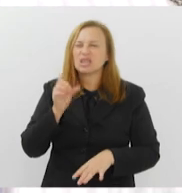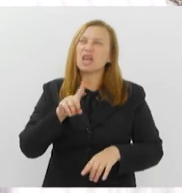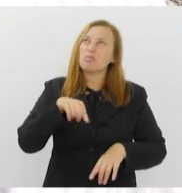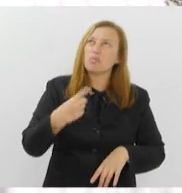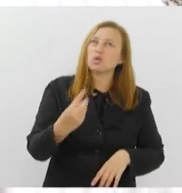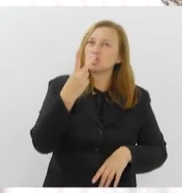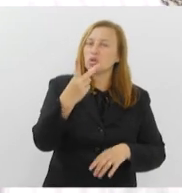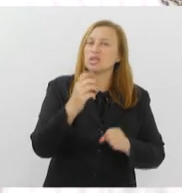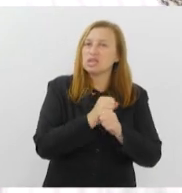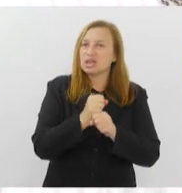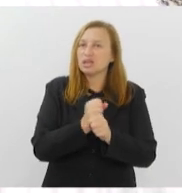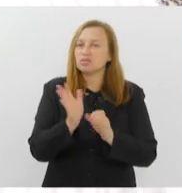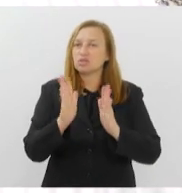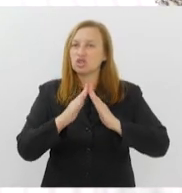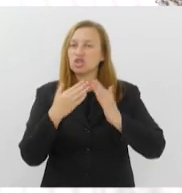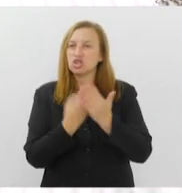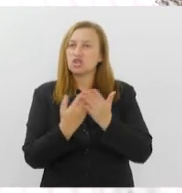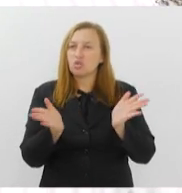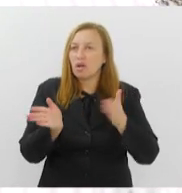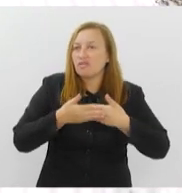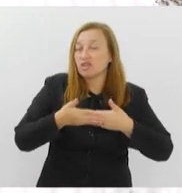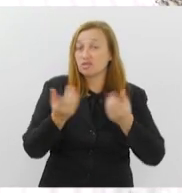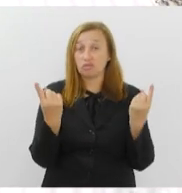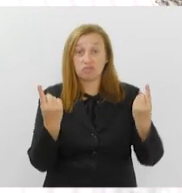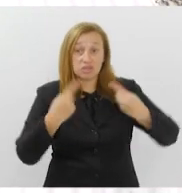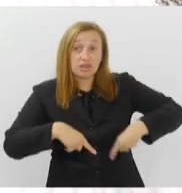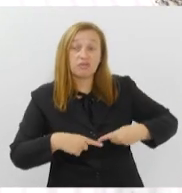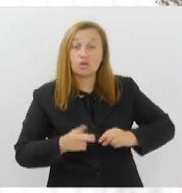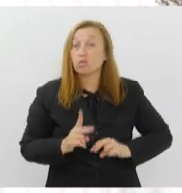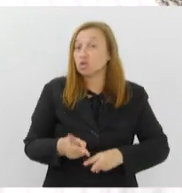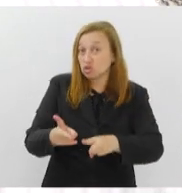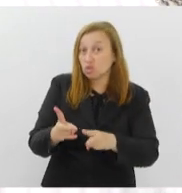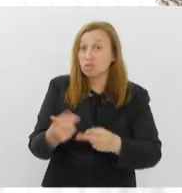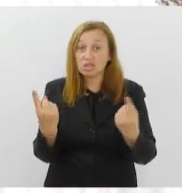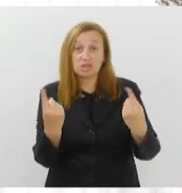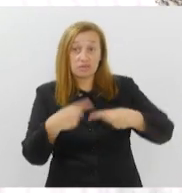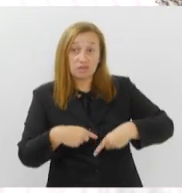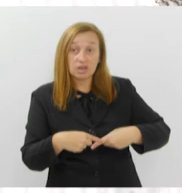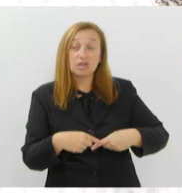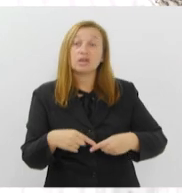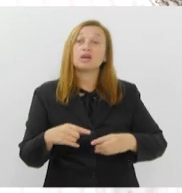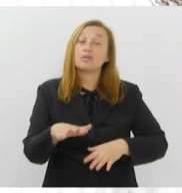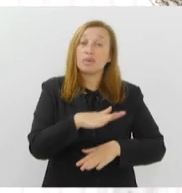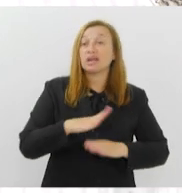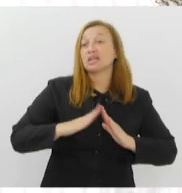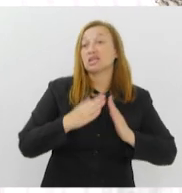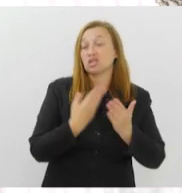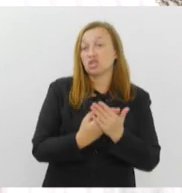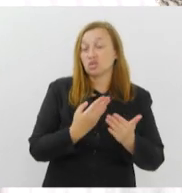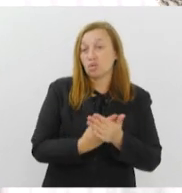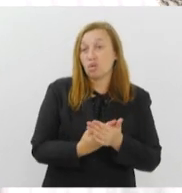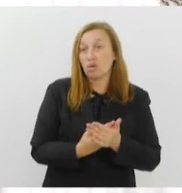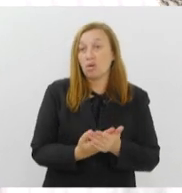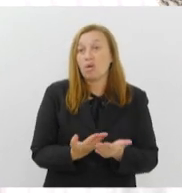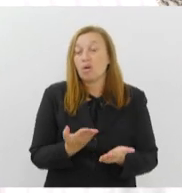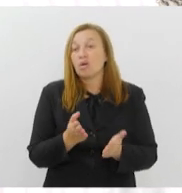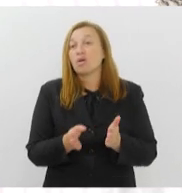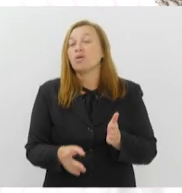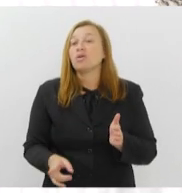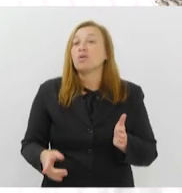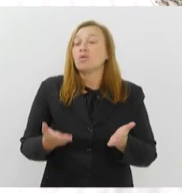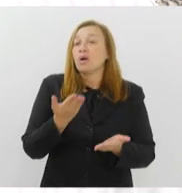de escolas fechadas, foi um grande desafio, continua sendo um grande desafio para as redes escolares, um déficit educacional na